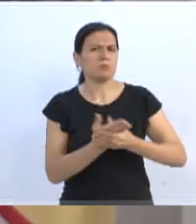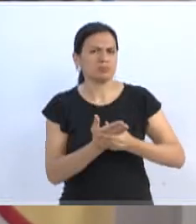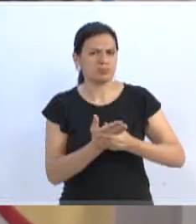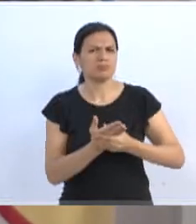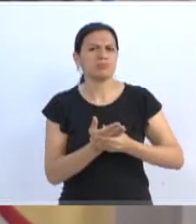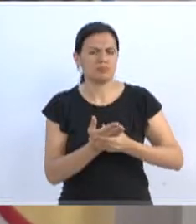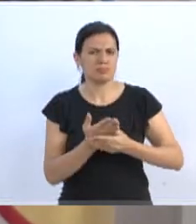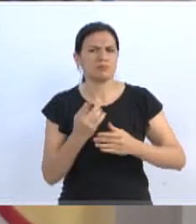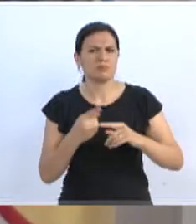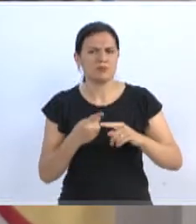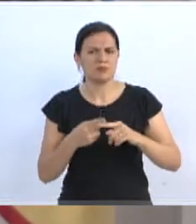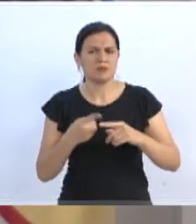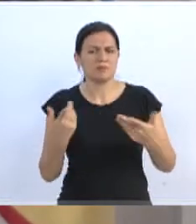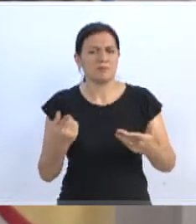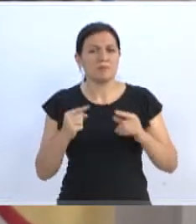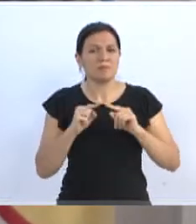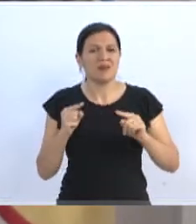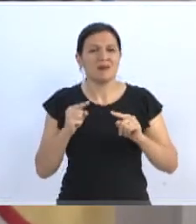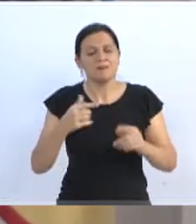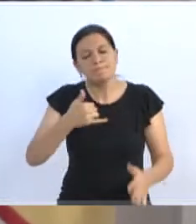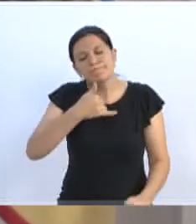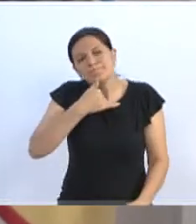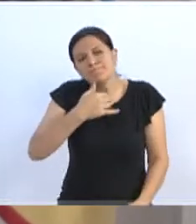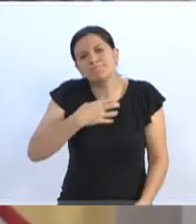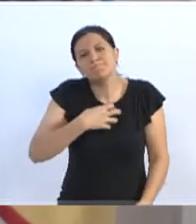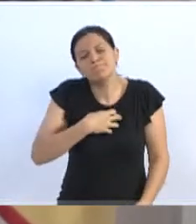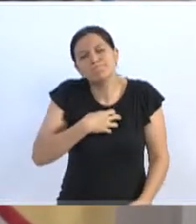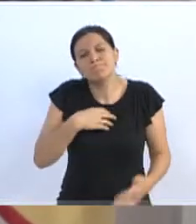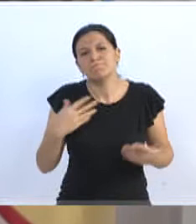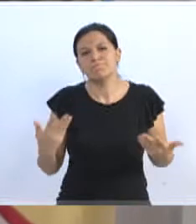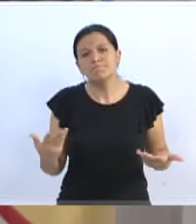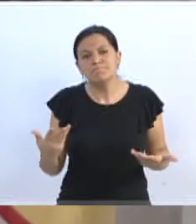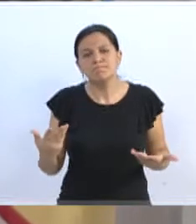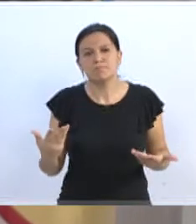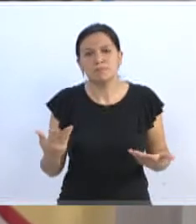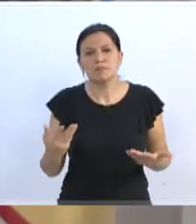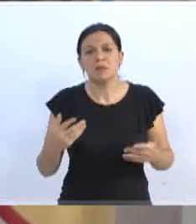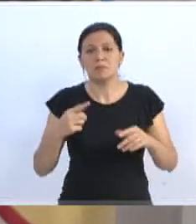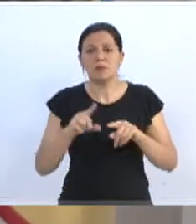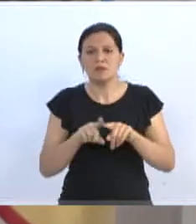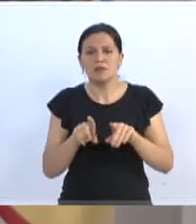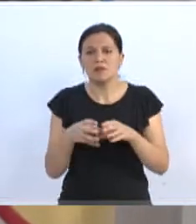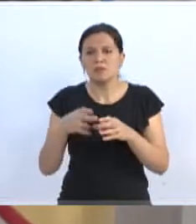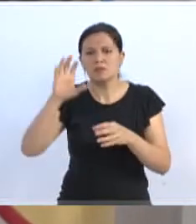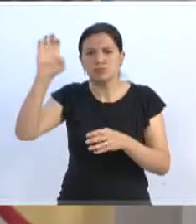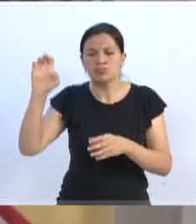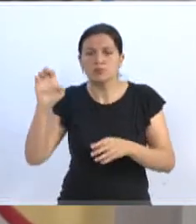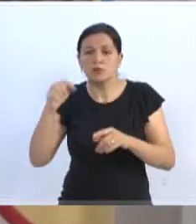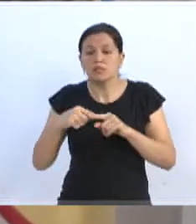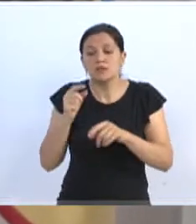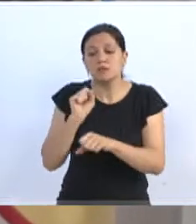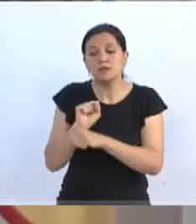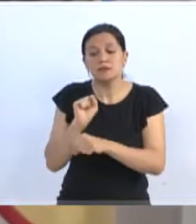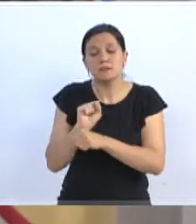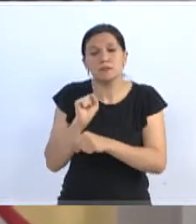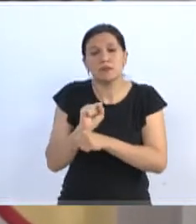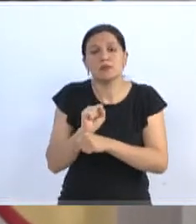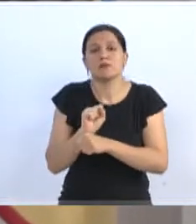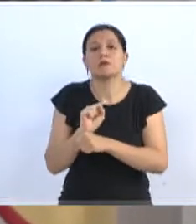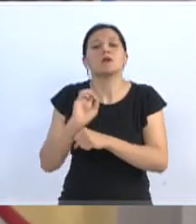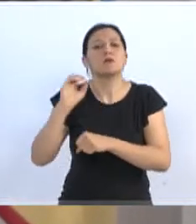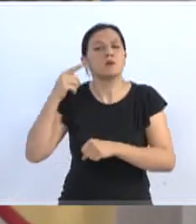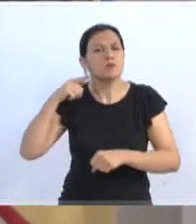dessa questão aqui. Então, é um quadro lamentável, de qualquer forma, até tendo uma composição estadual. A gente espera que, de algum modo, as questões sejam